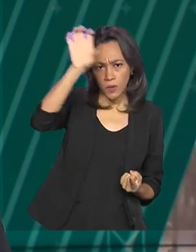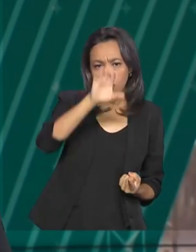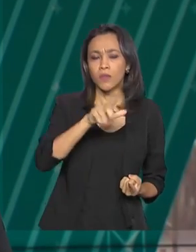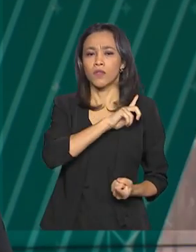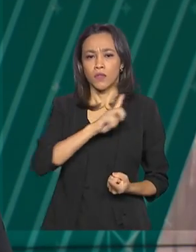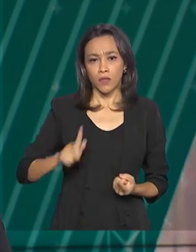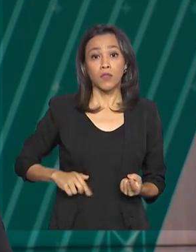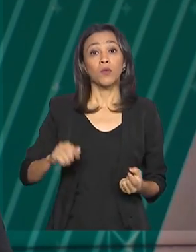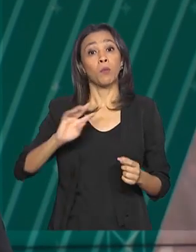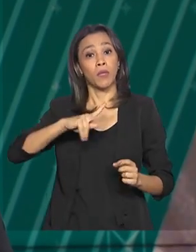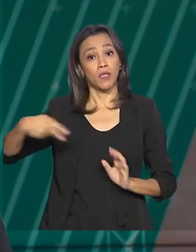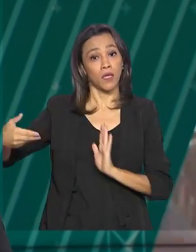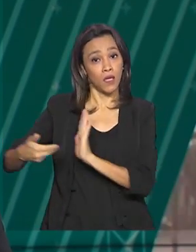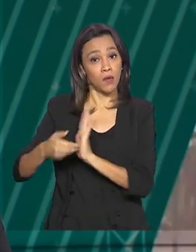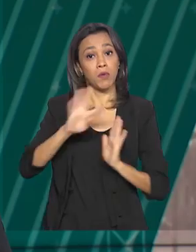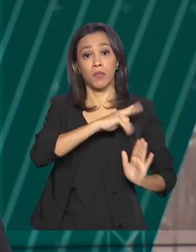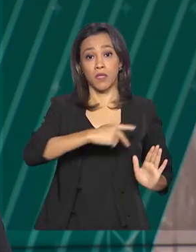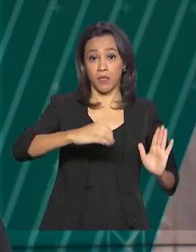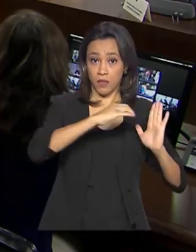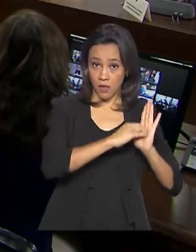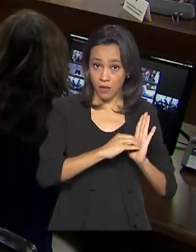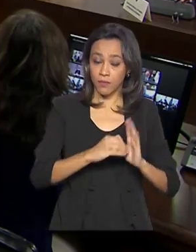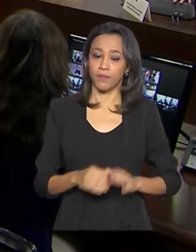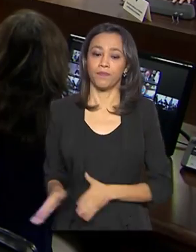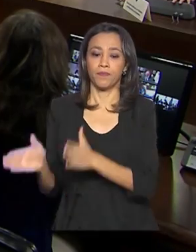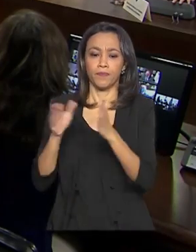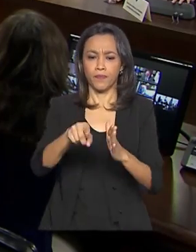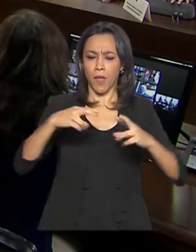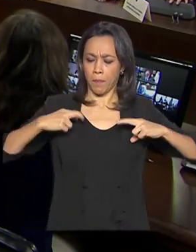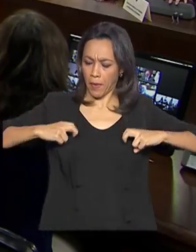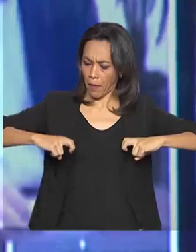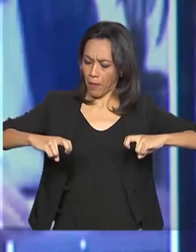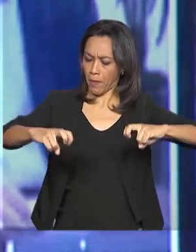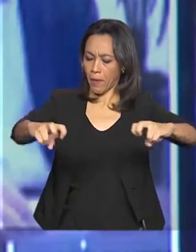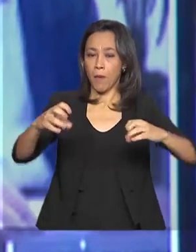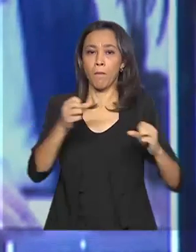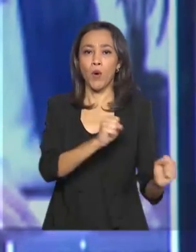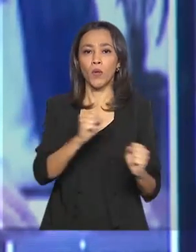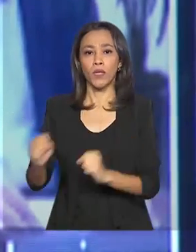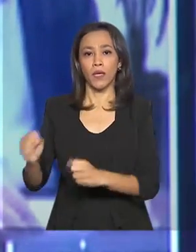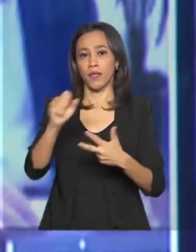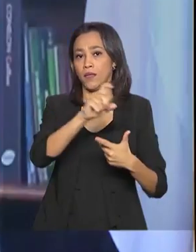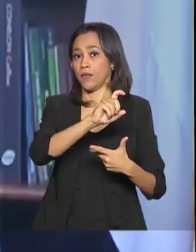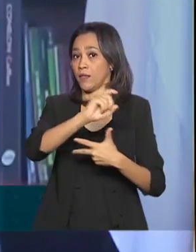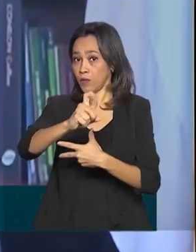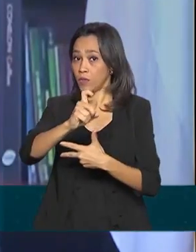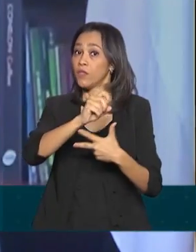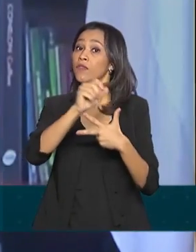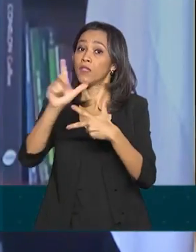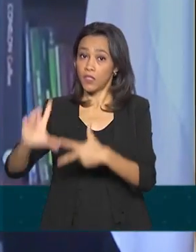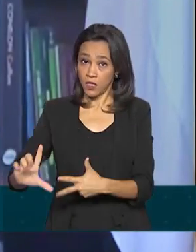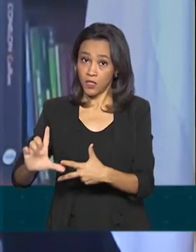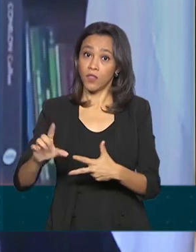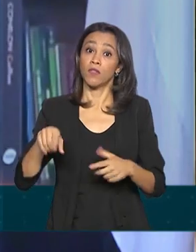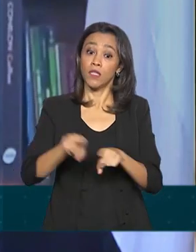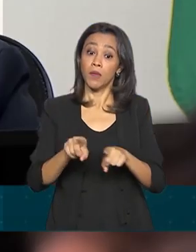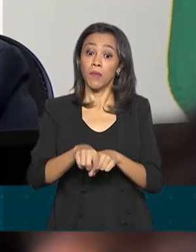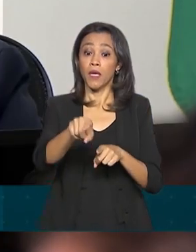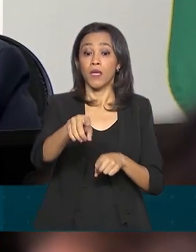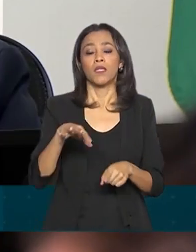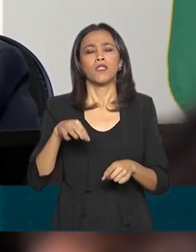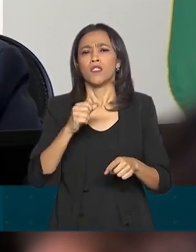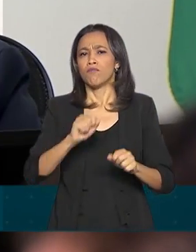Senado. Na mesma mesa, executivo e legislativo. E por videoconferência, os governadores do país.